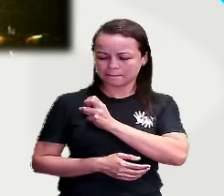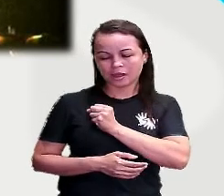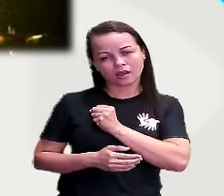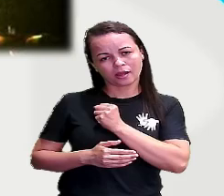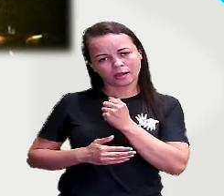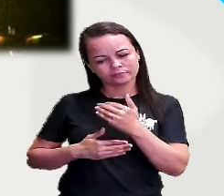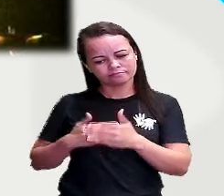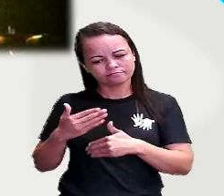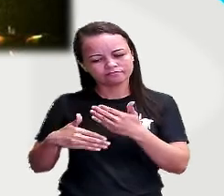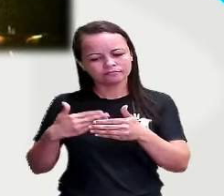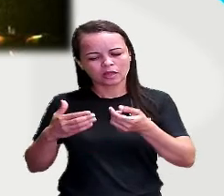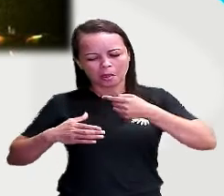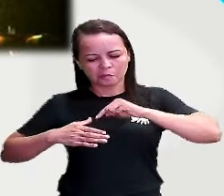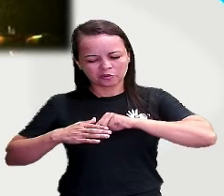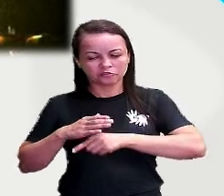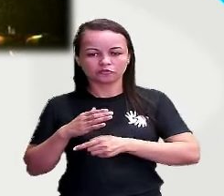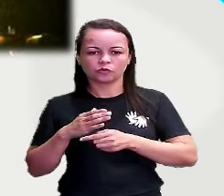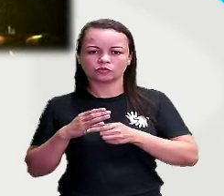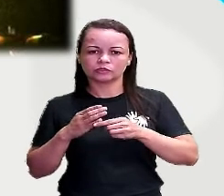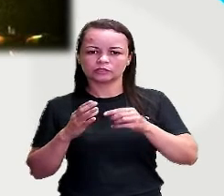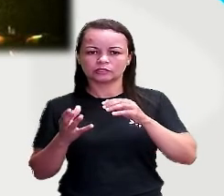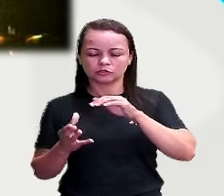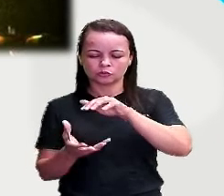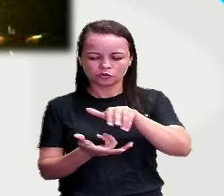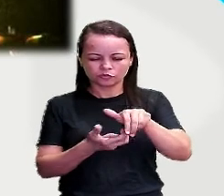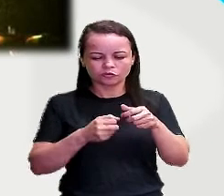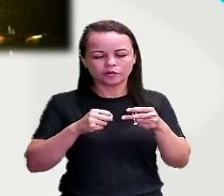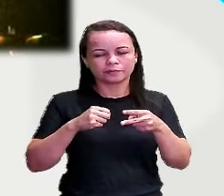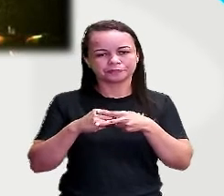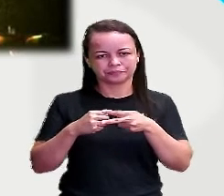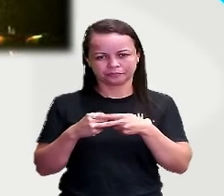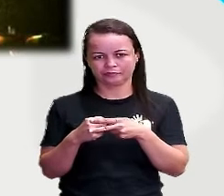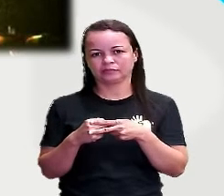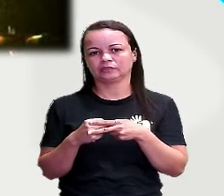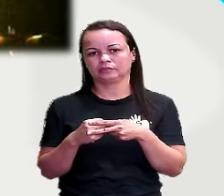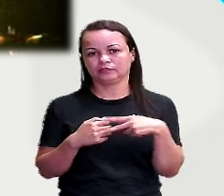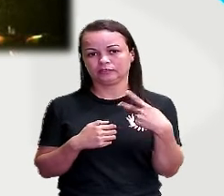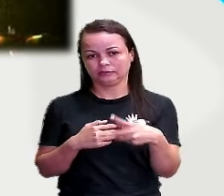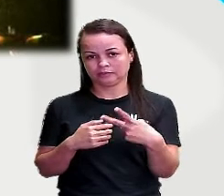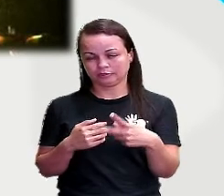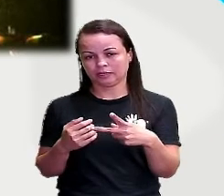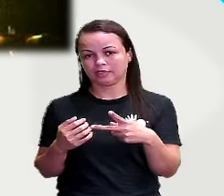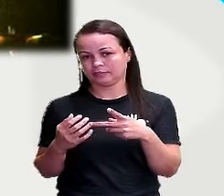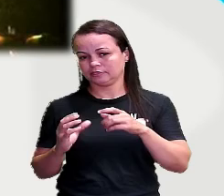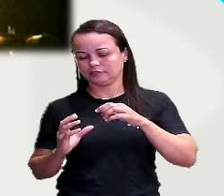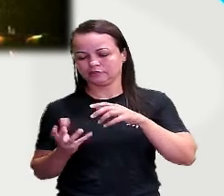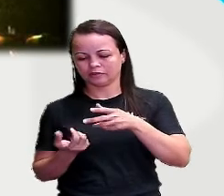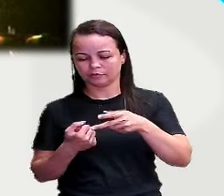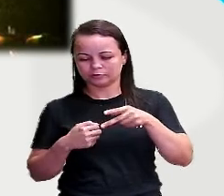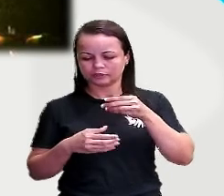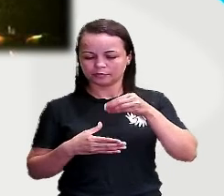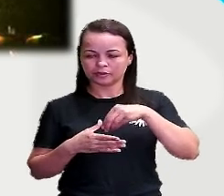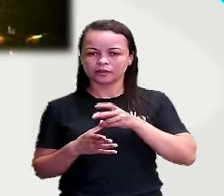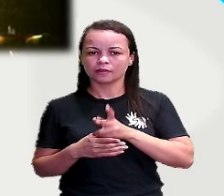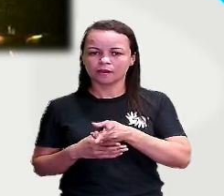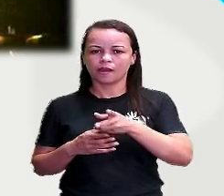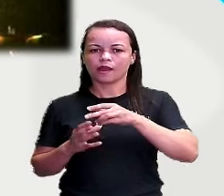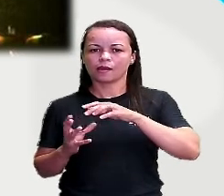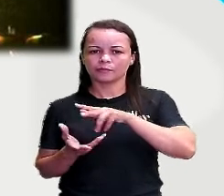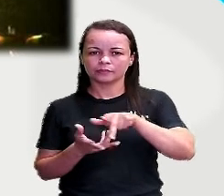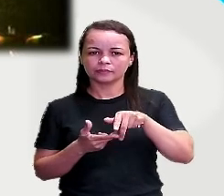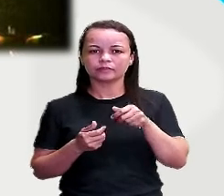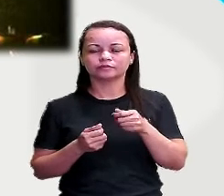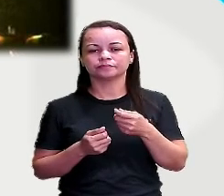de vez todos os verbos do mundo. E nele sempre cabem de vez. Linda, Essa canção também aí, poesia